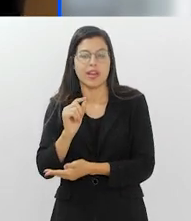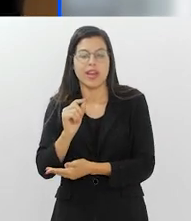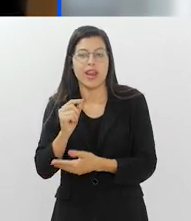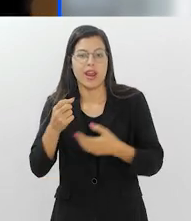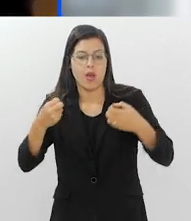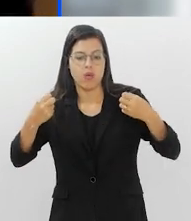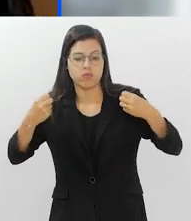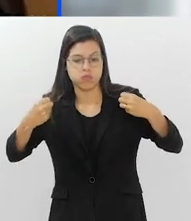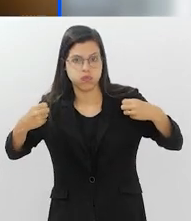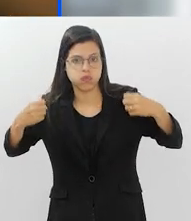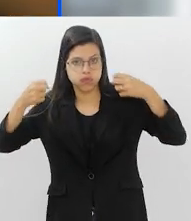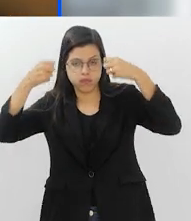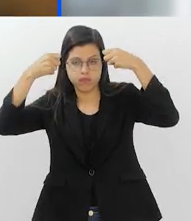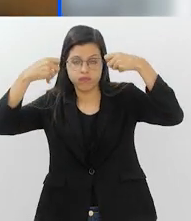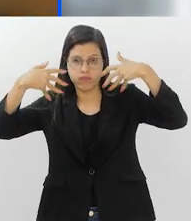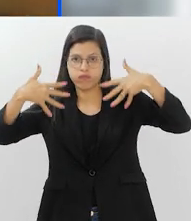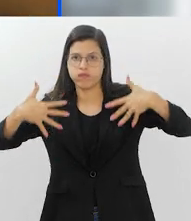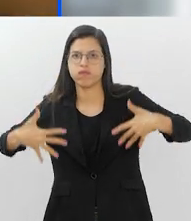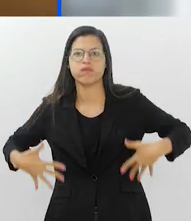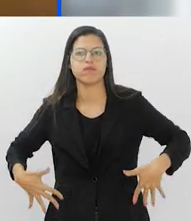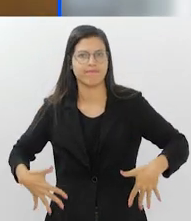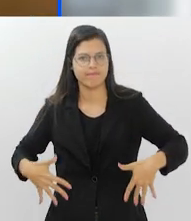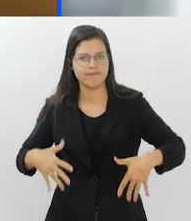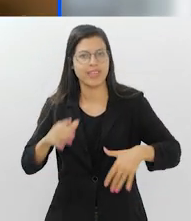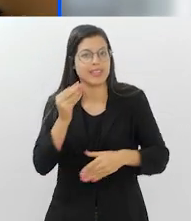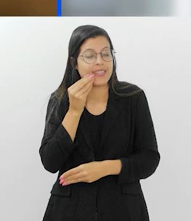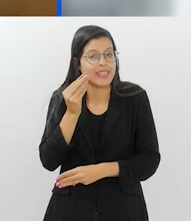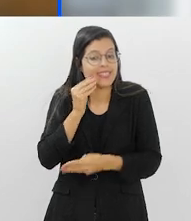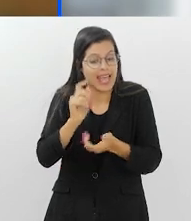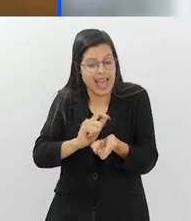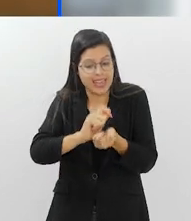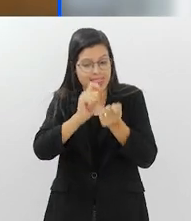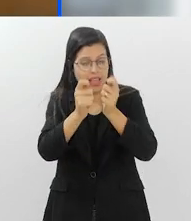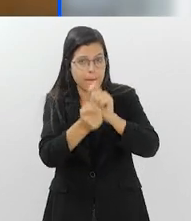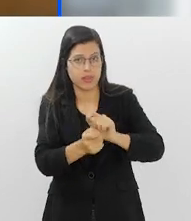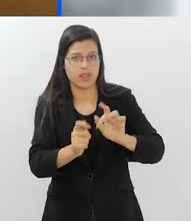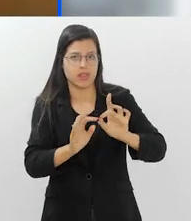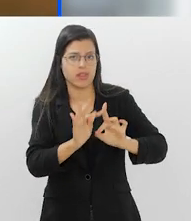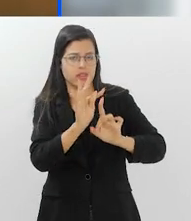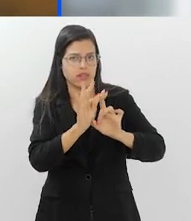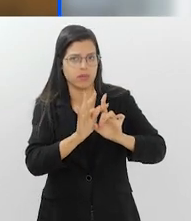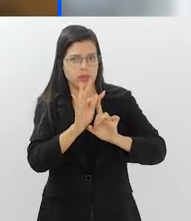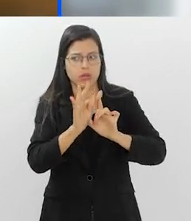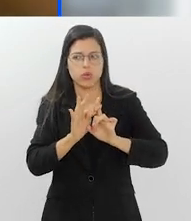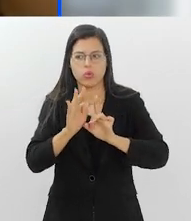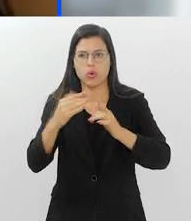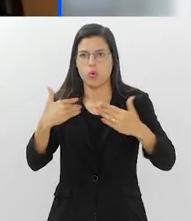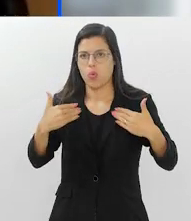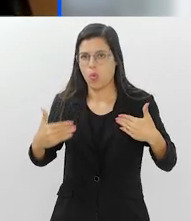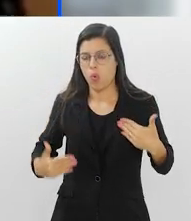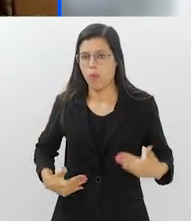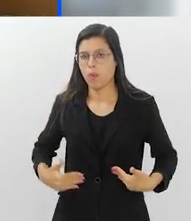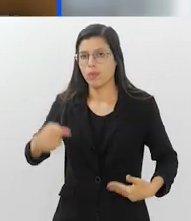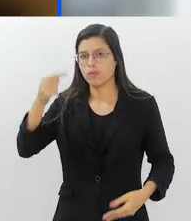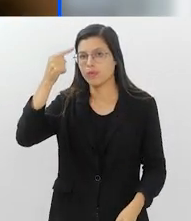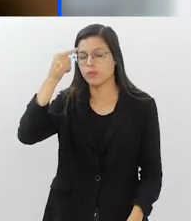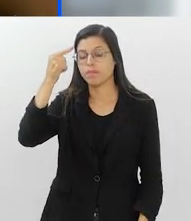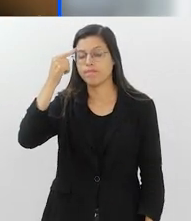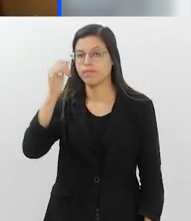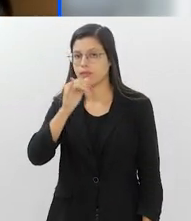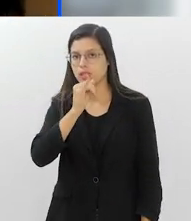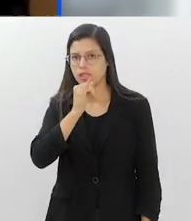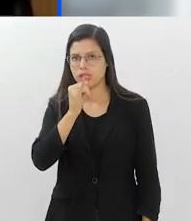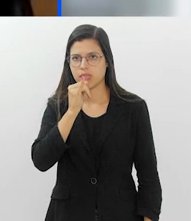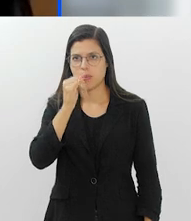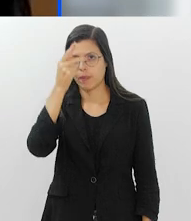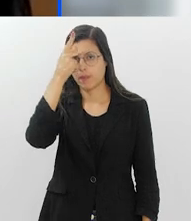começar a suar, né? Para tentar regular a sua temperatura corporal. E aí, quando a gente pensa, por